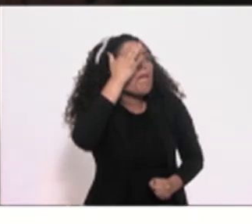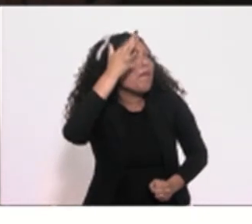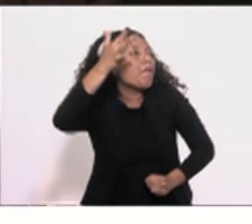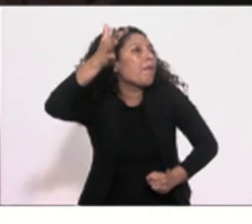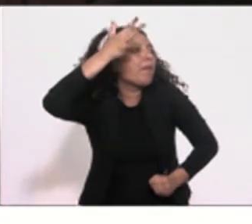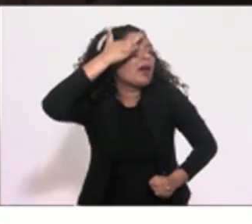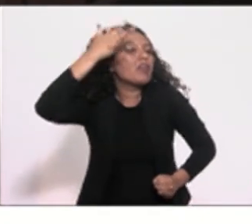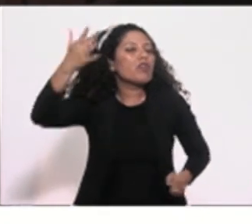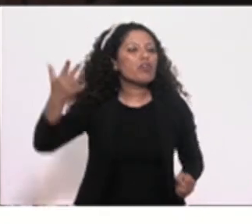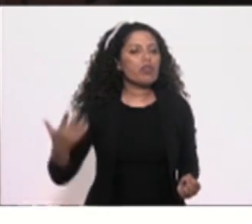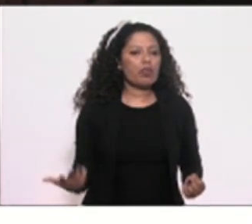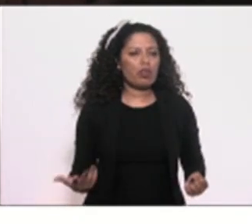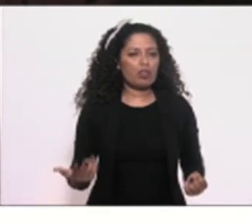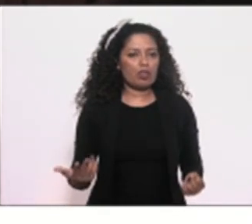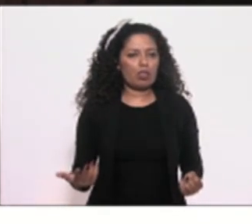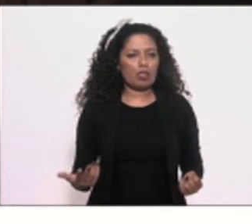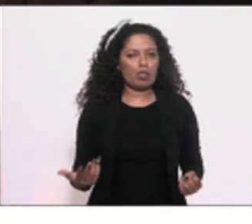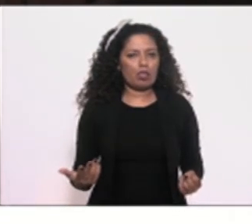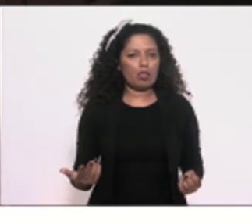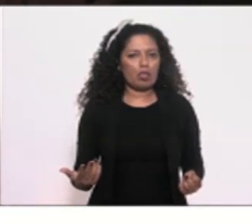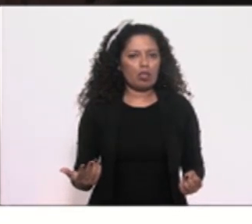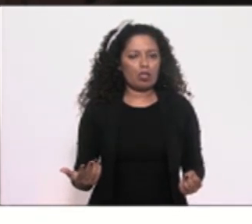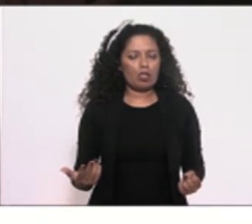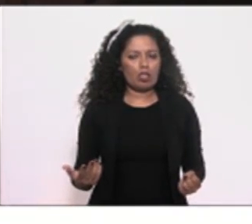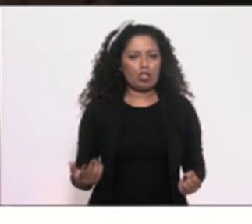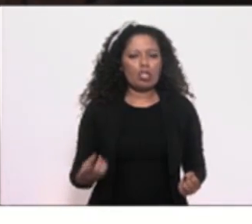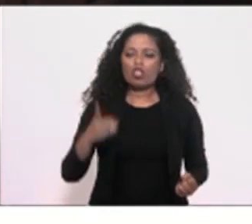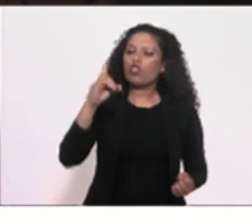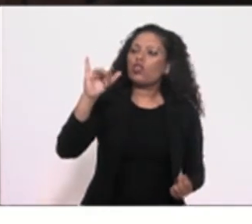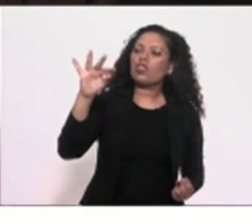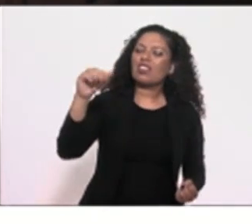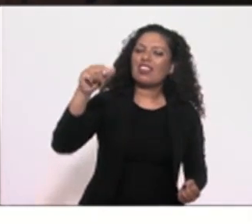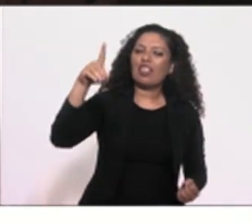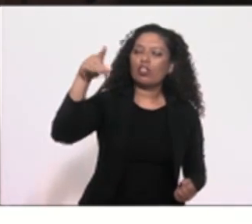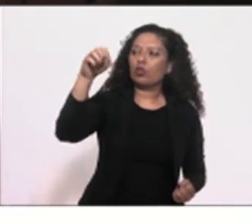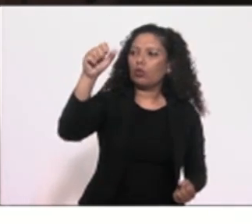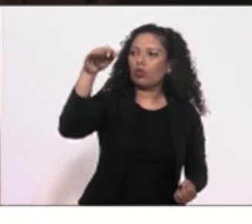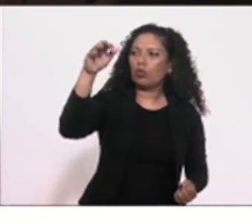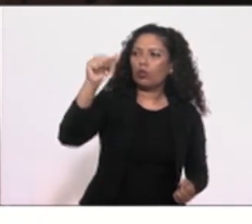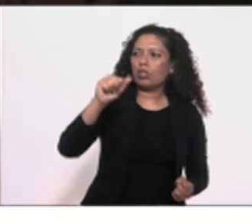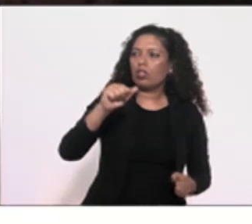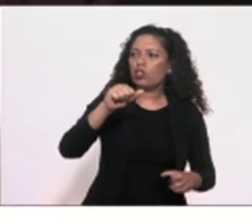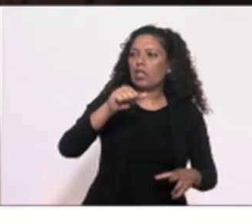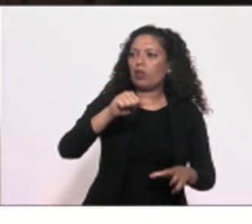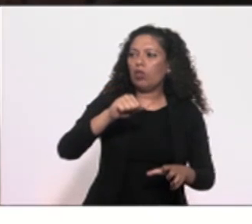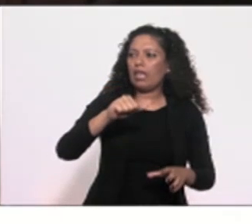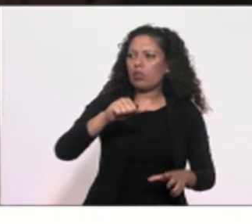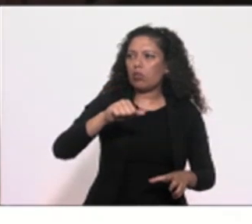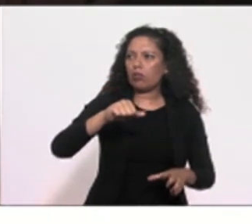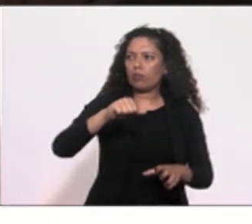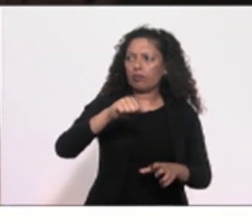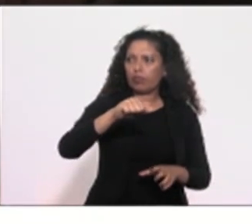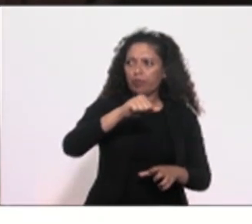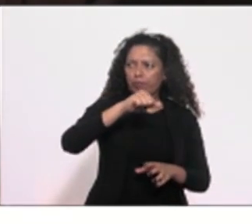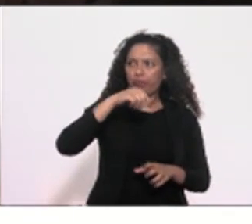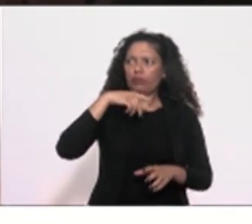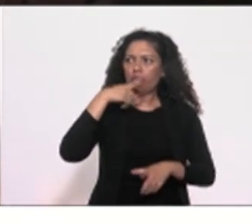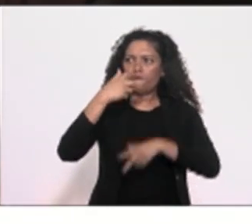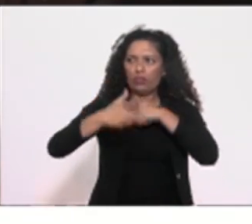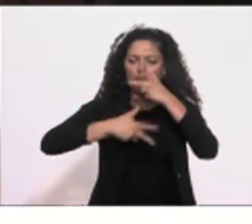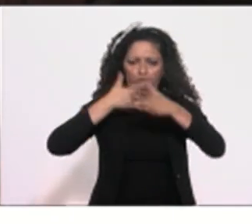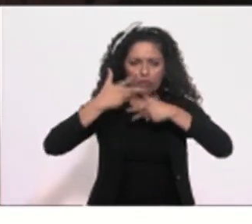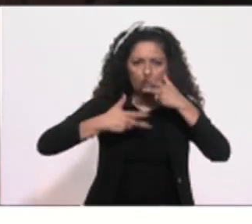os regimes ditatoriais que não são transparentes, que as casas